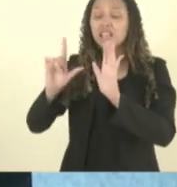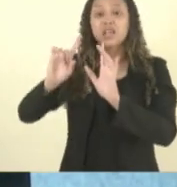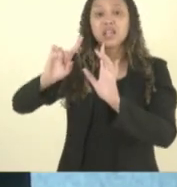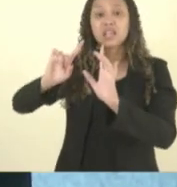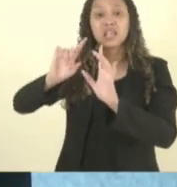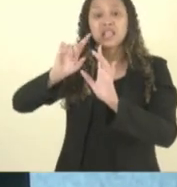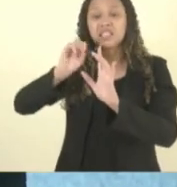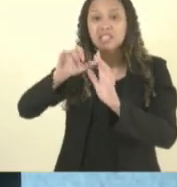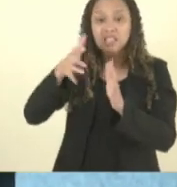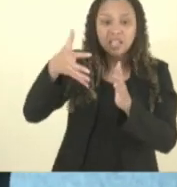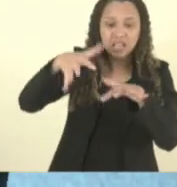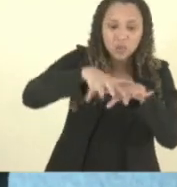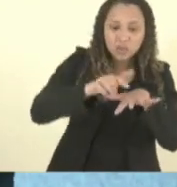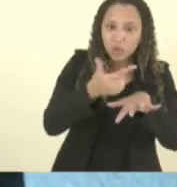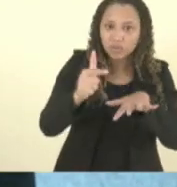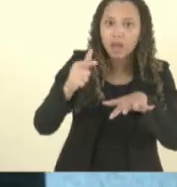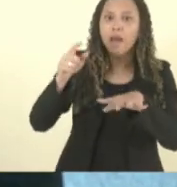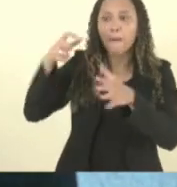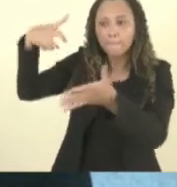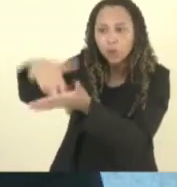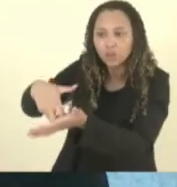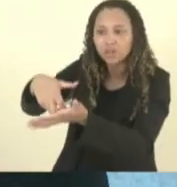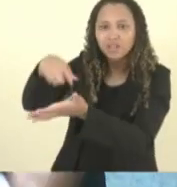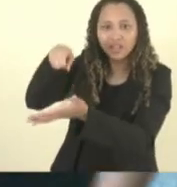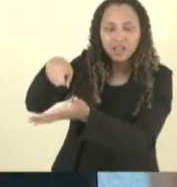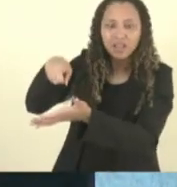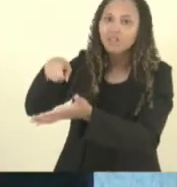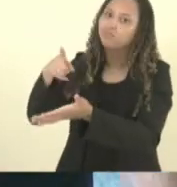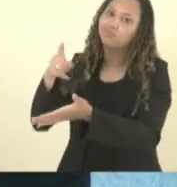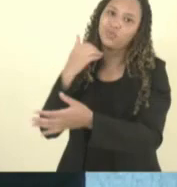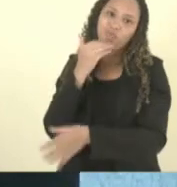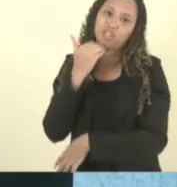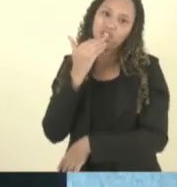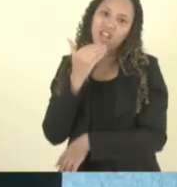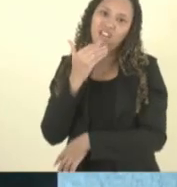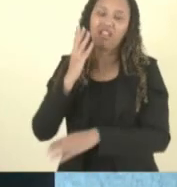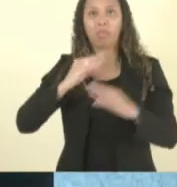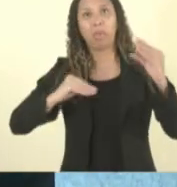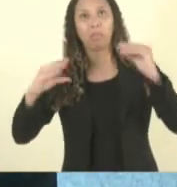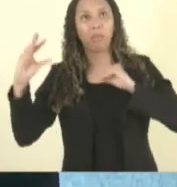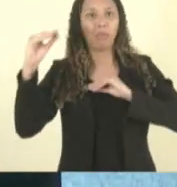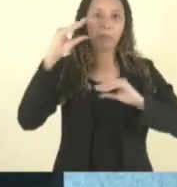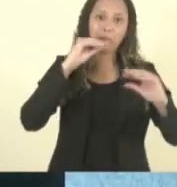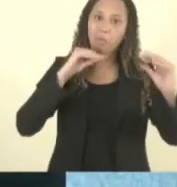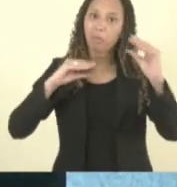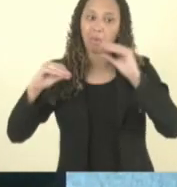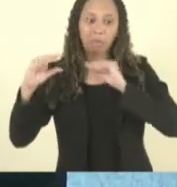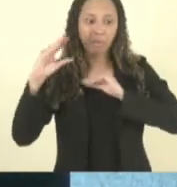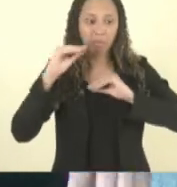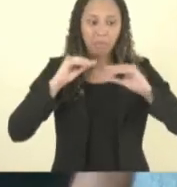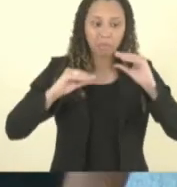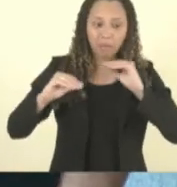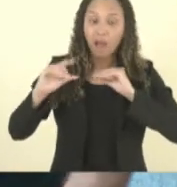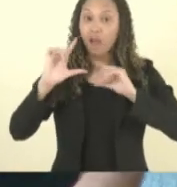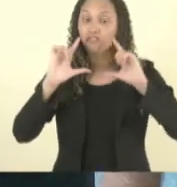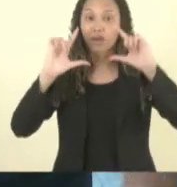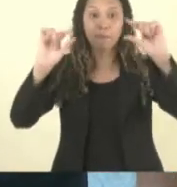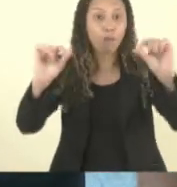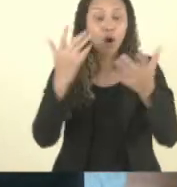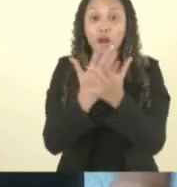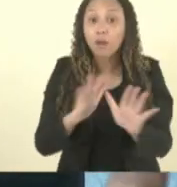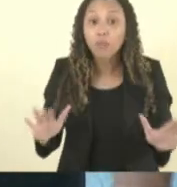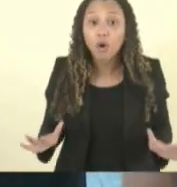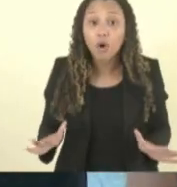não adianta vir aqui falar falar falar vamos embora e acabou tudo vai acabar tudo meu filho vai